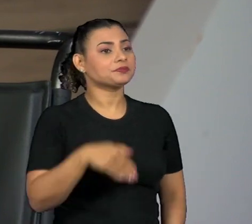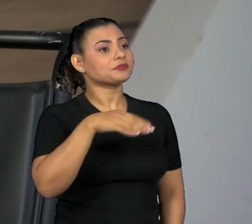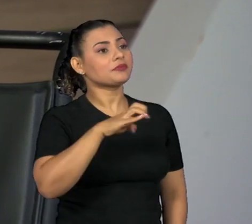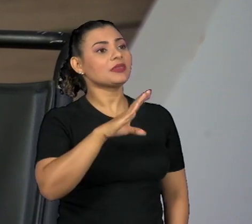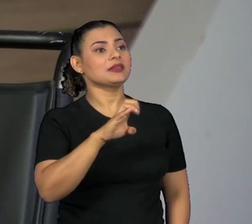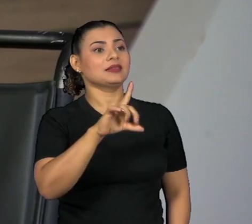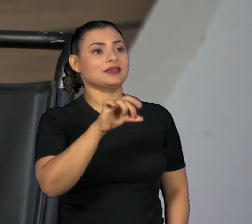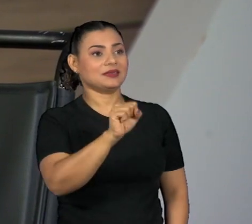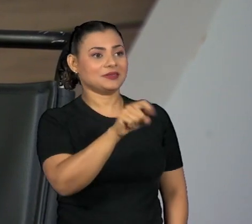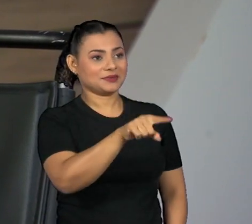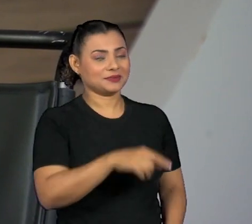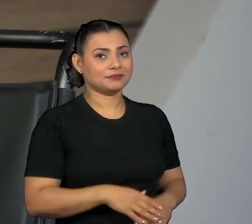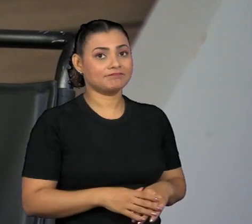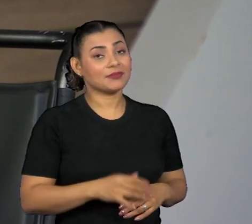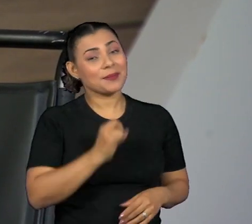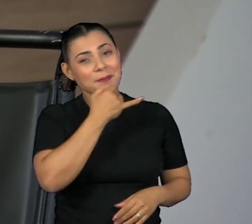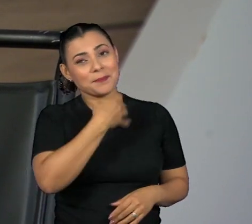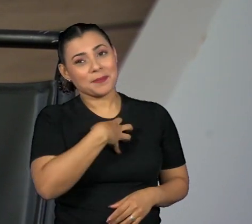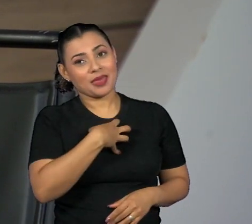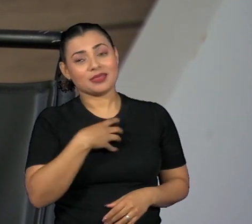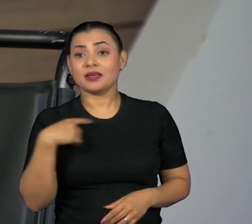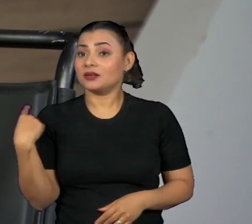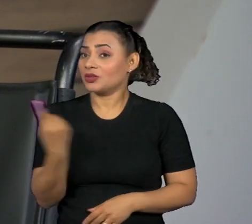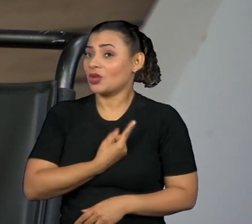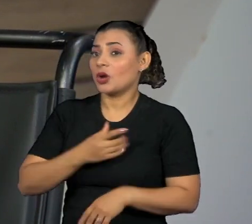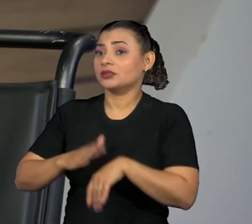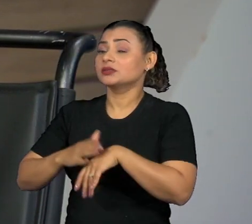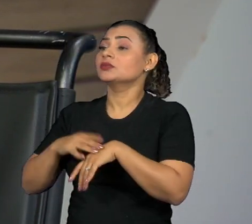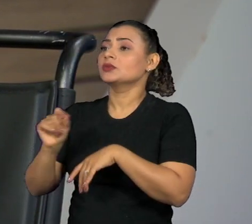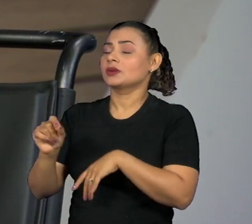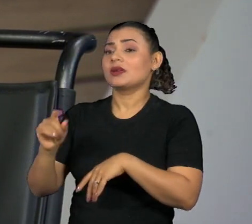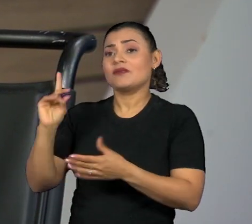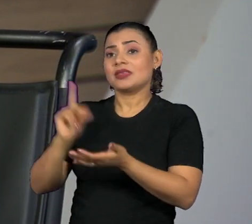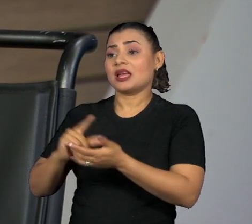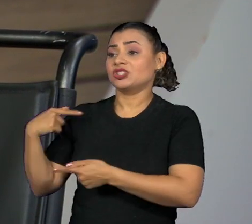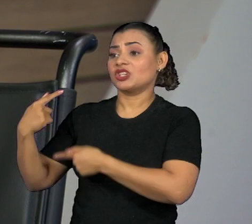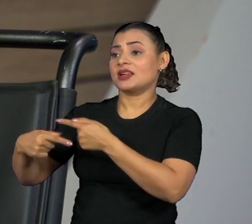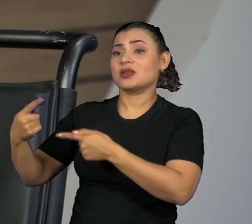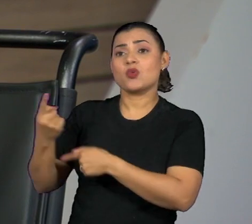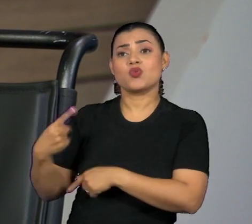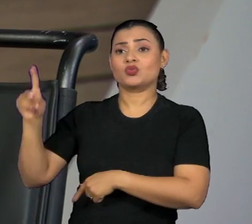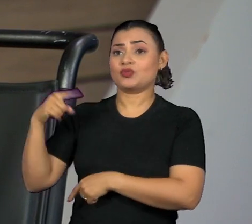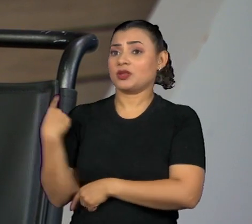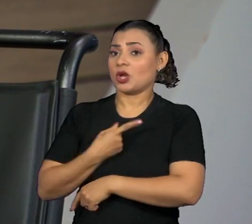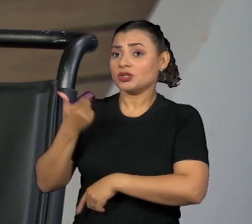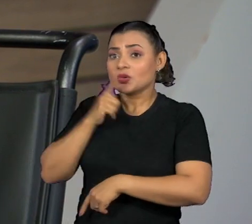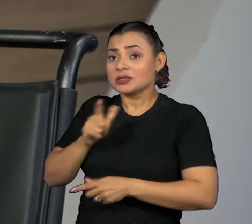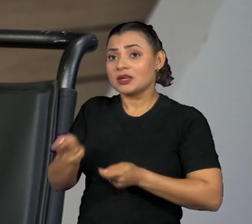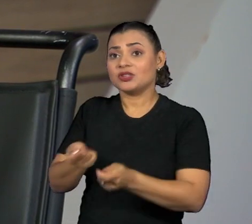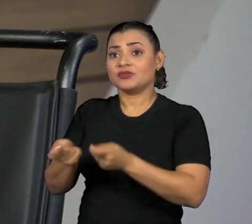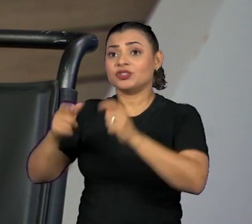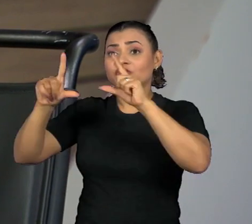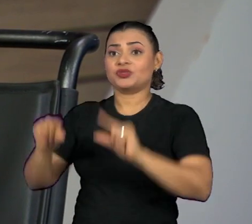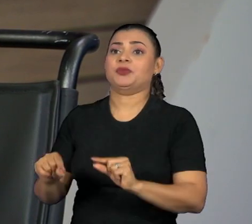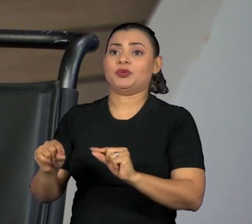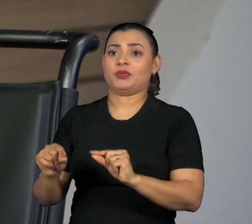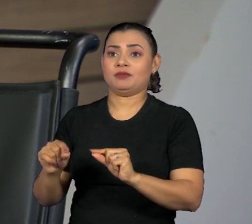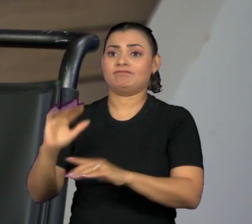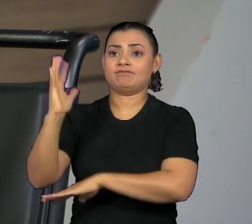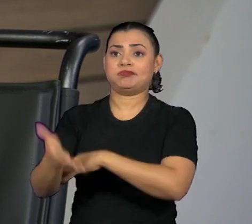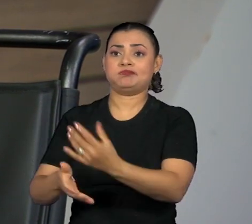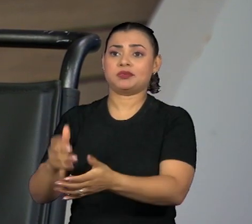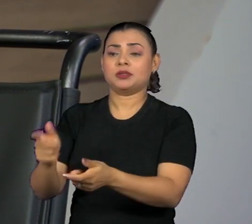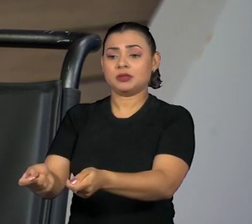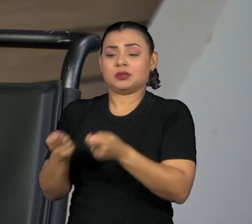pena que nós possivelmente somos a última geração que tira a chance de parar ou de diminuir esse